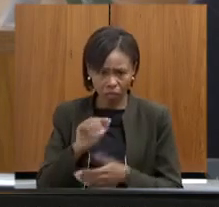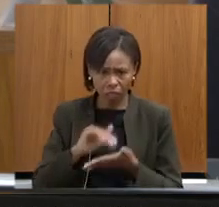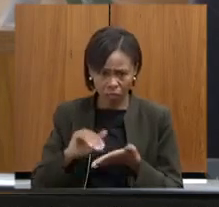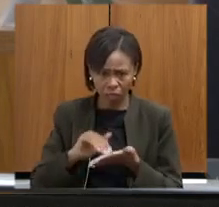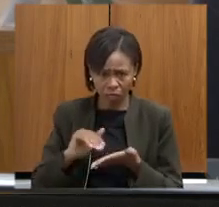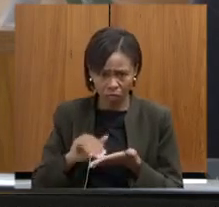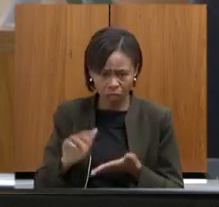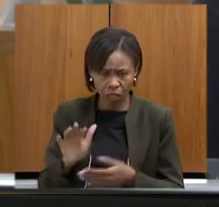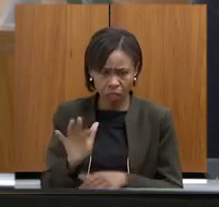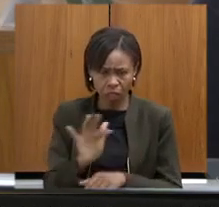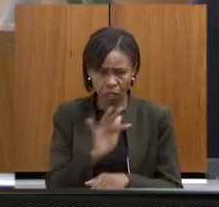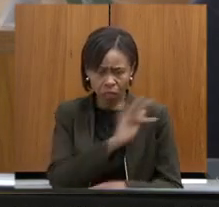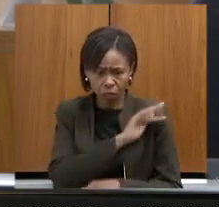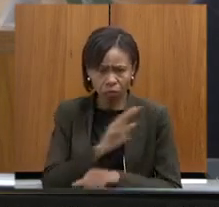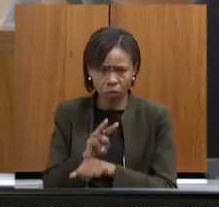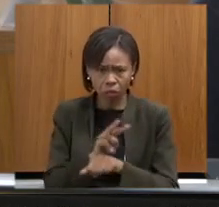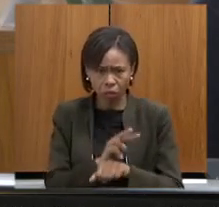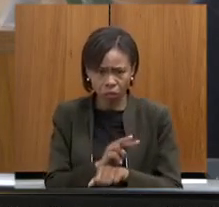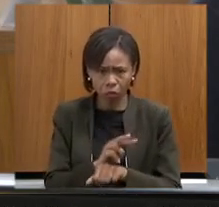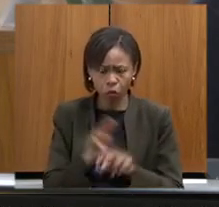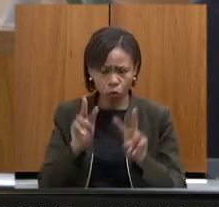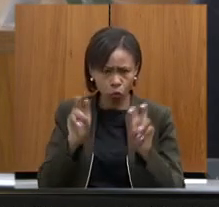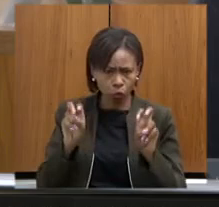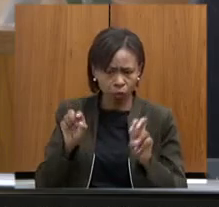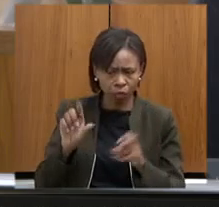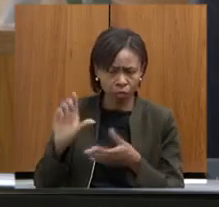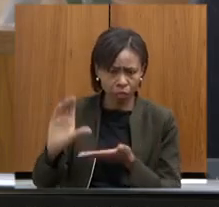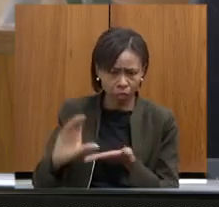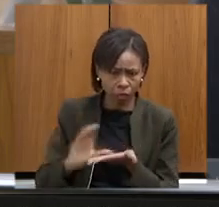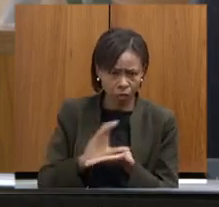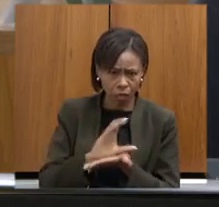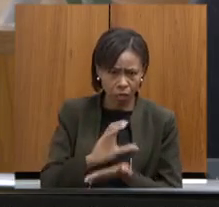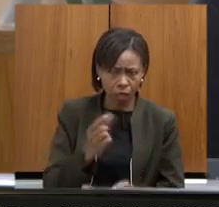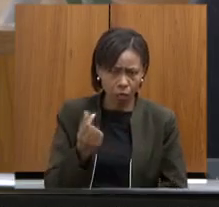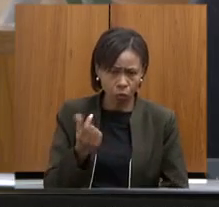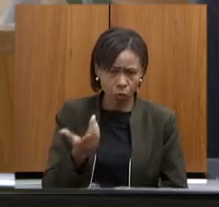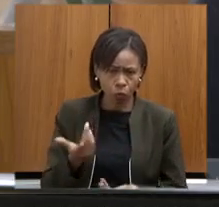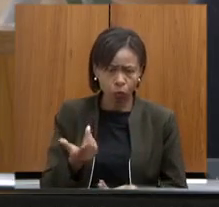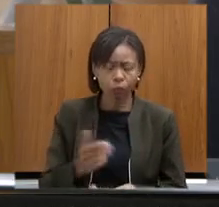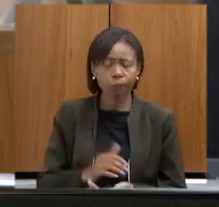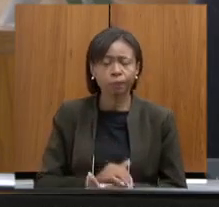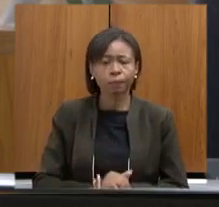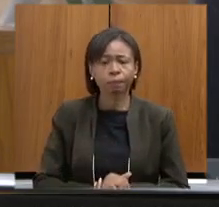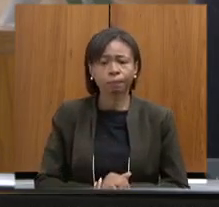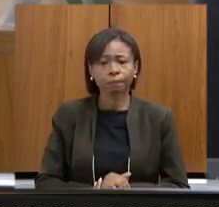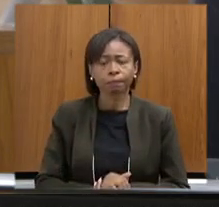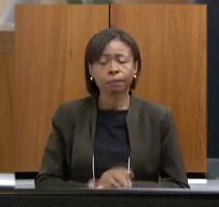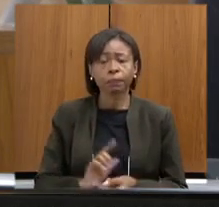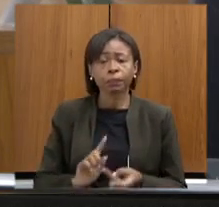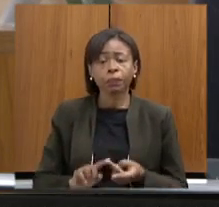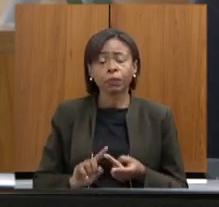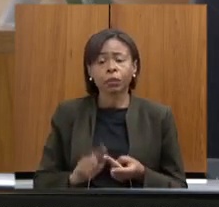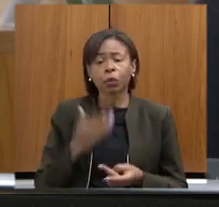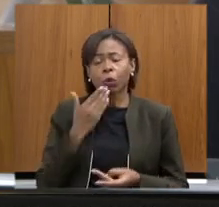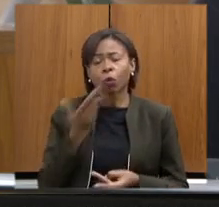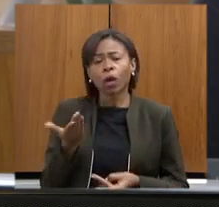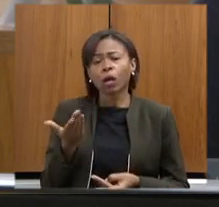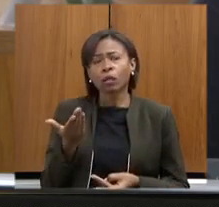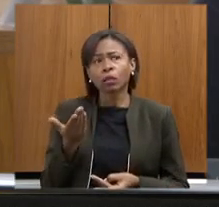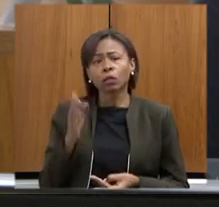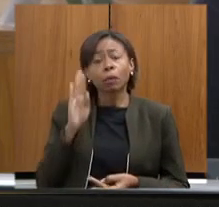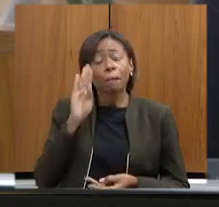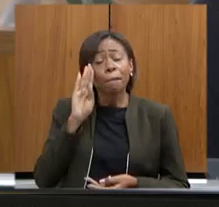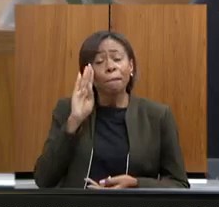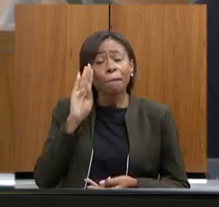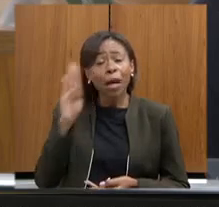cumprimento das ações vinculadas aos recursos também quais os principais benefícios